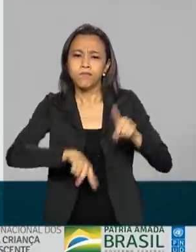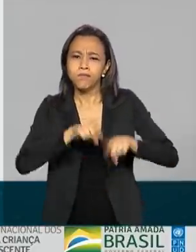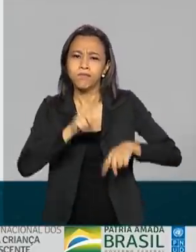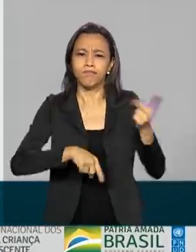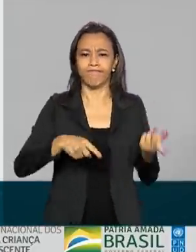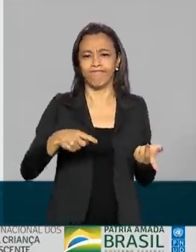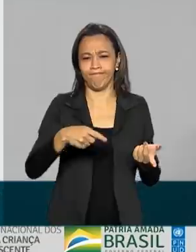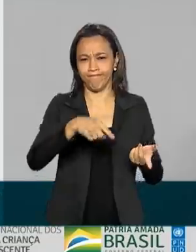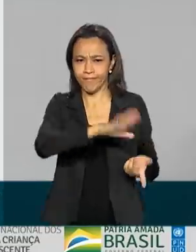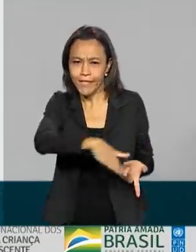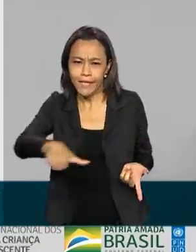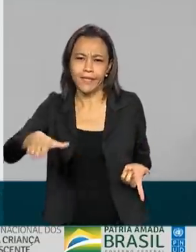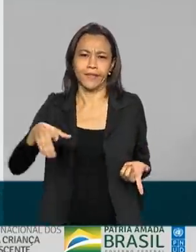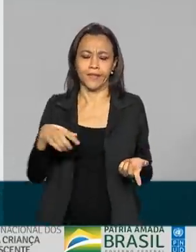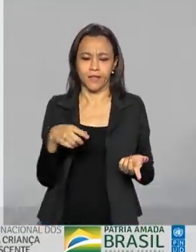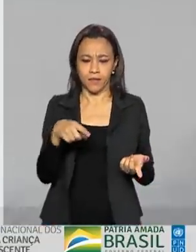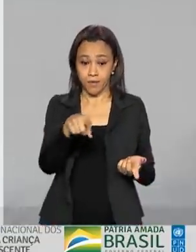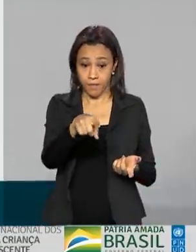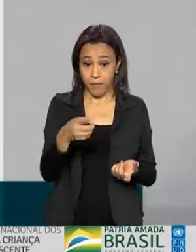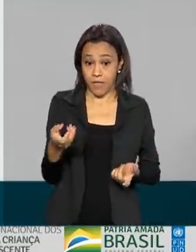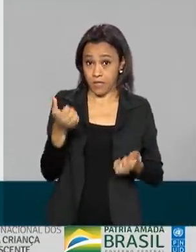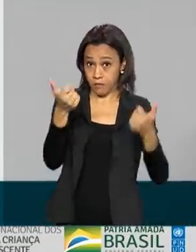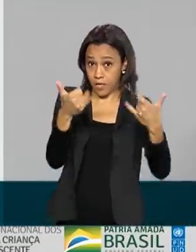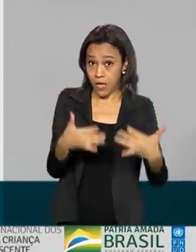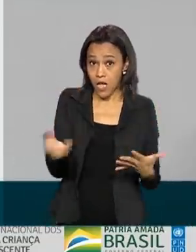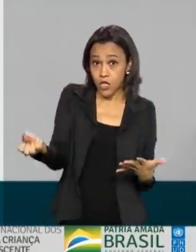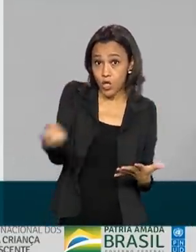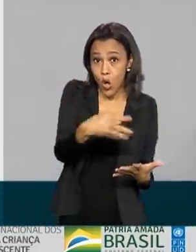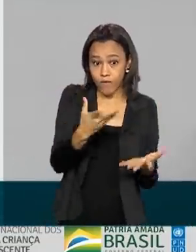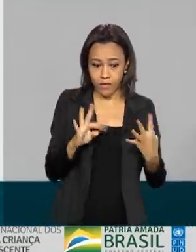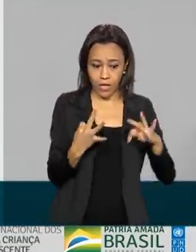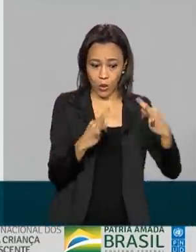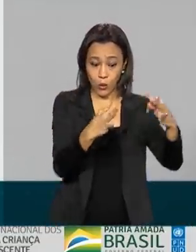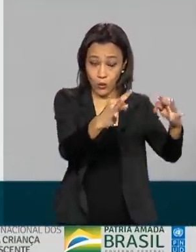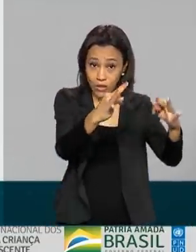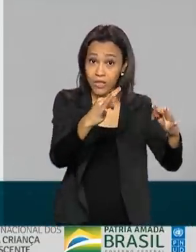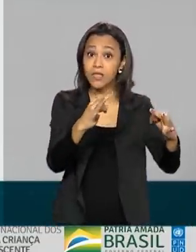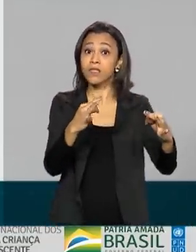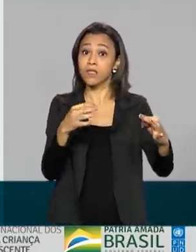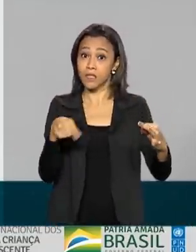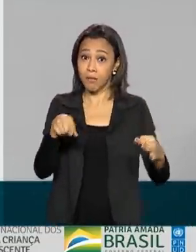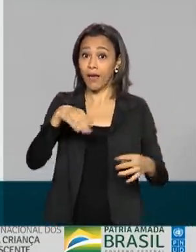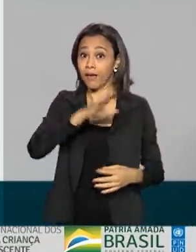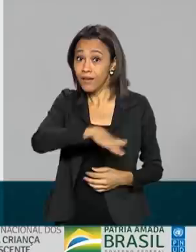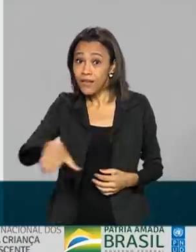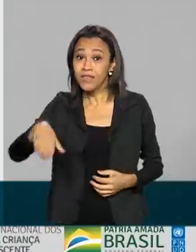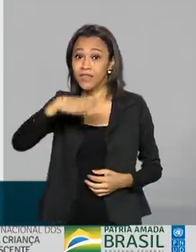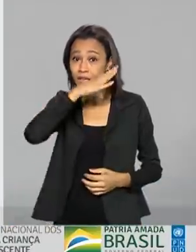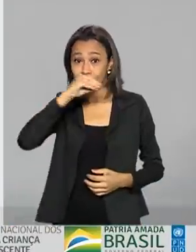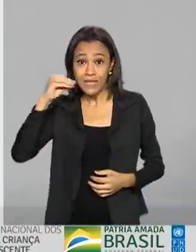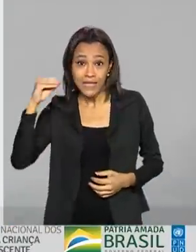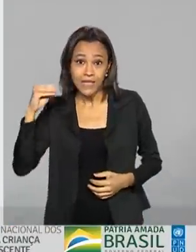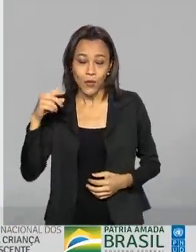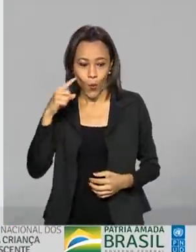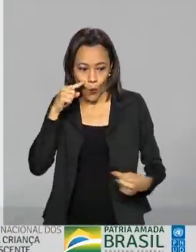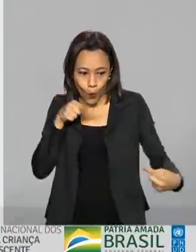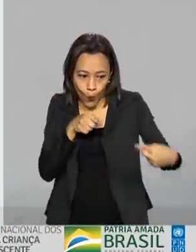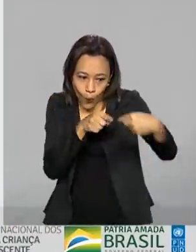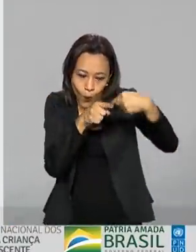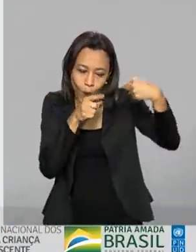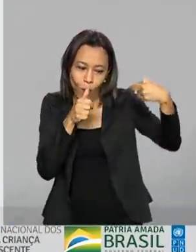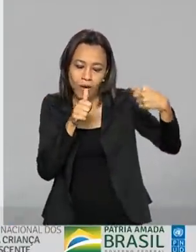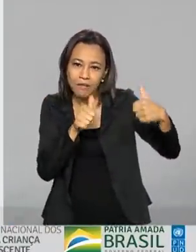novas tecnologias, elas são muito mais apropriadas por crianças e adolescentes e isso as coloca